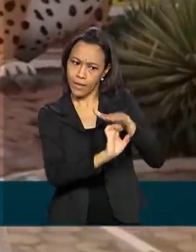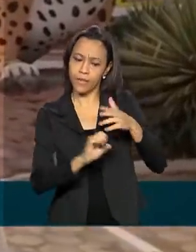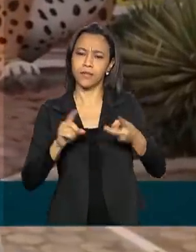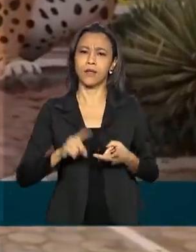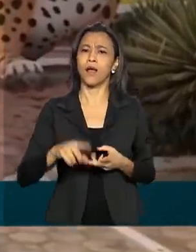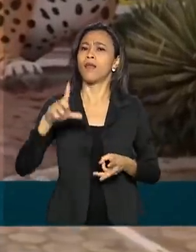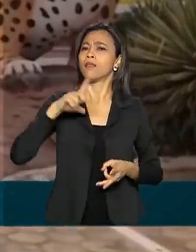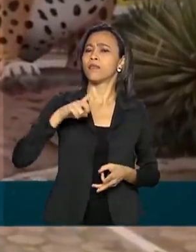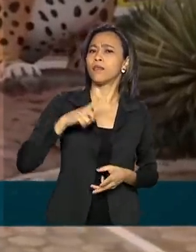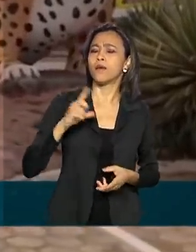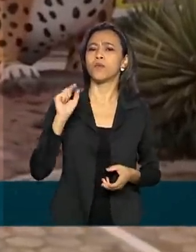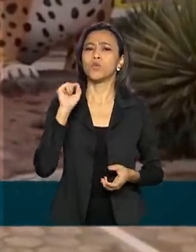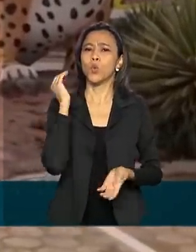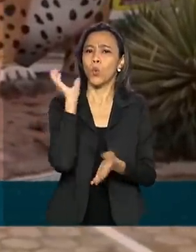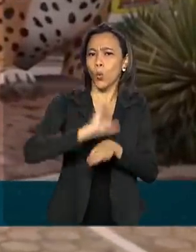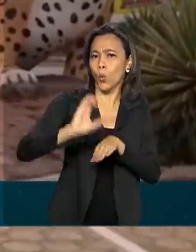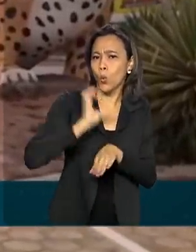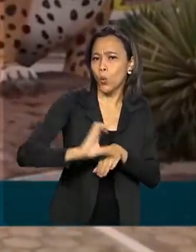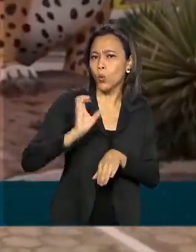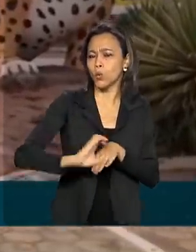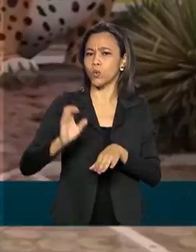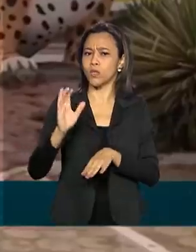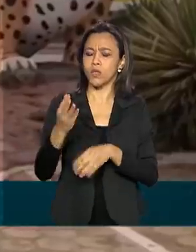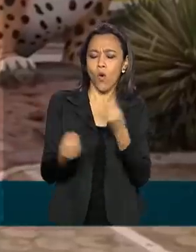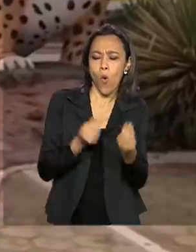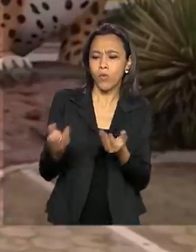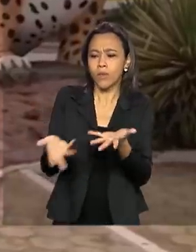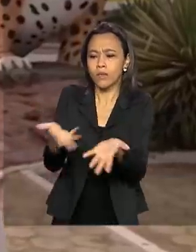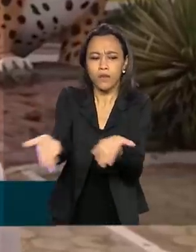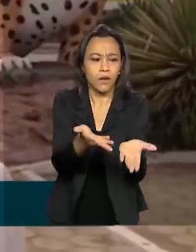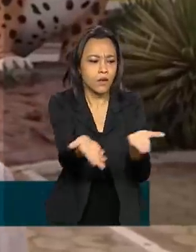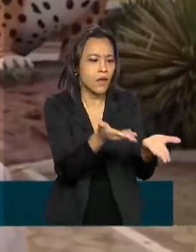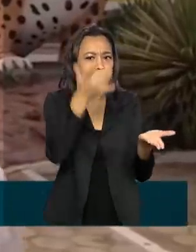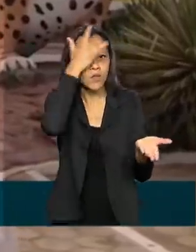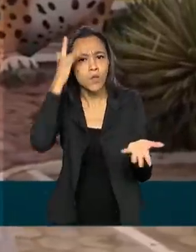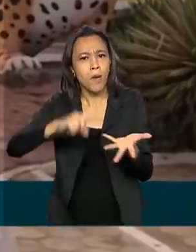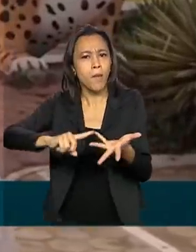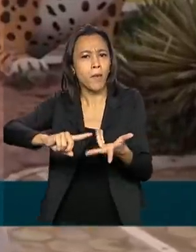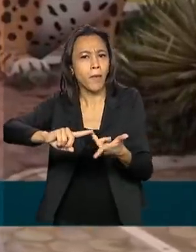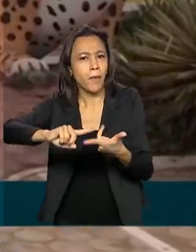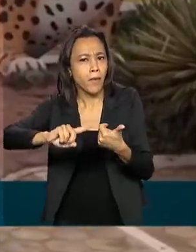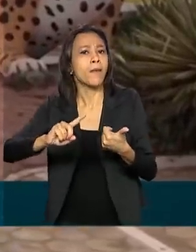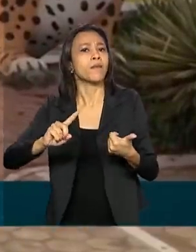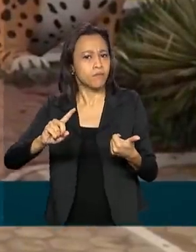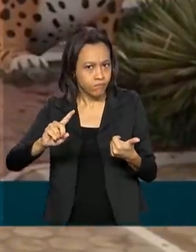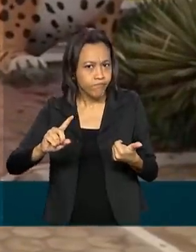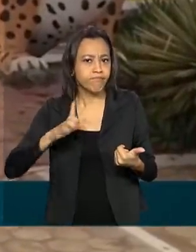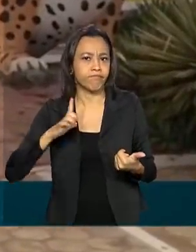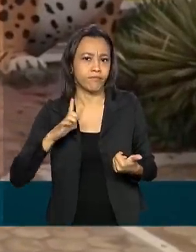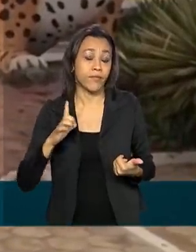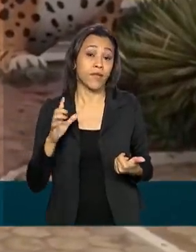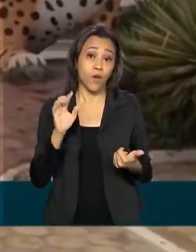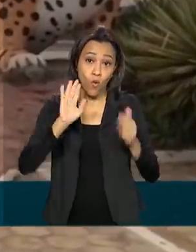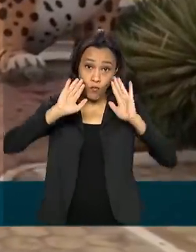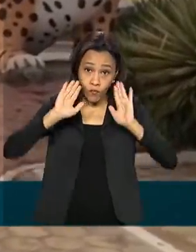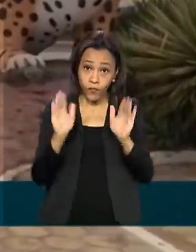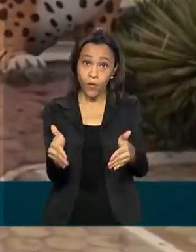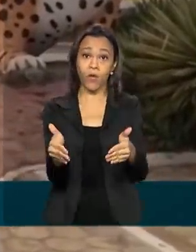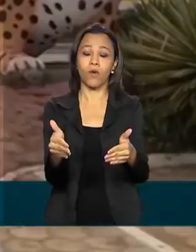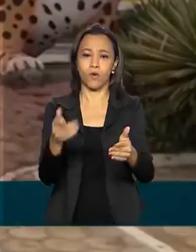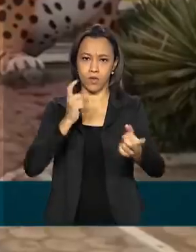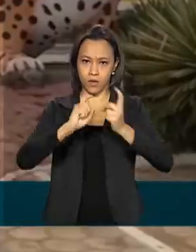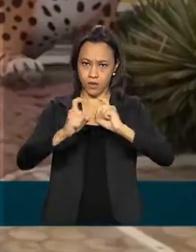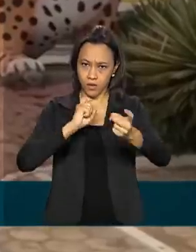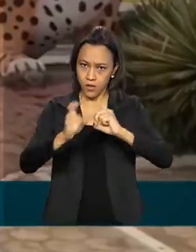voltadas a cursos de hotelaria, de condução, e assim, o foco da gestão